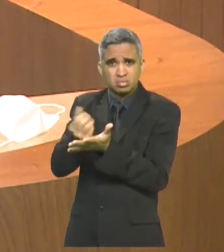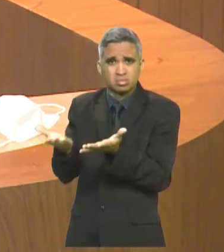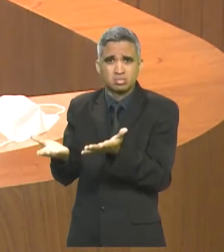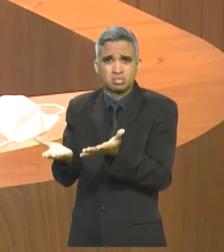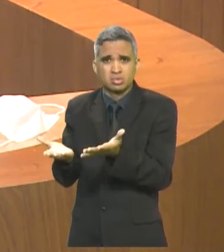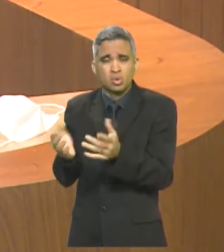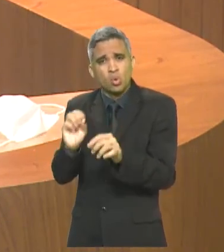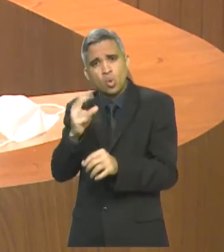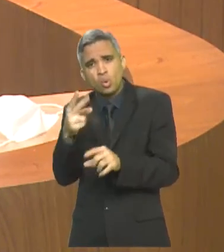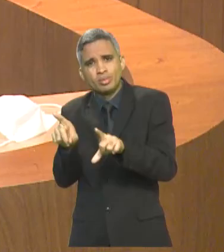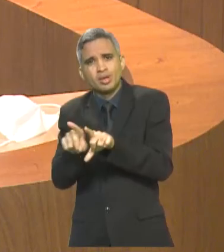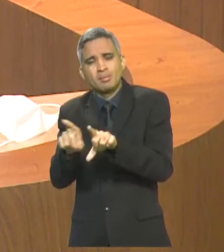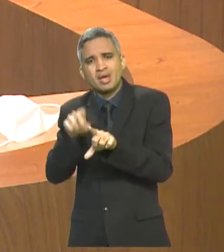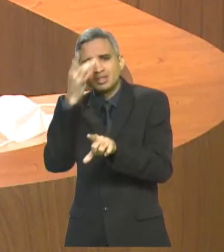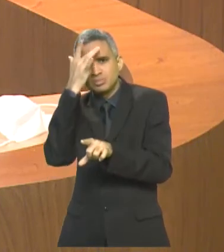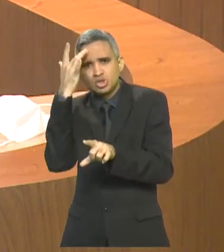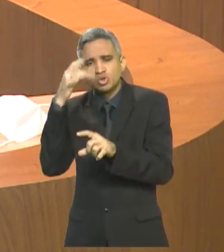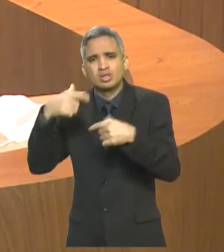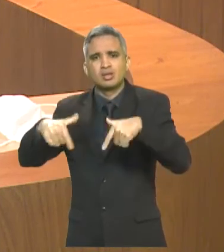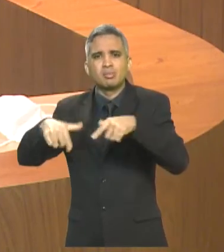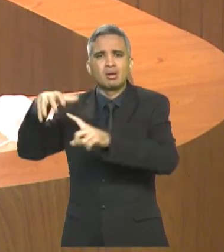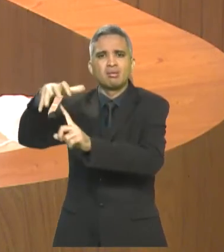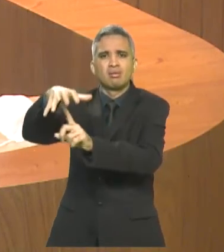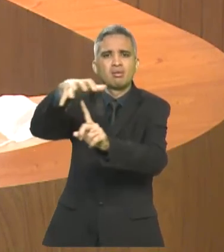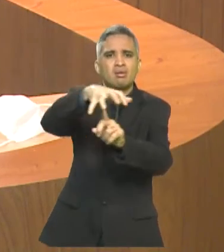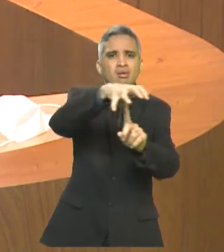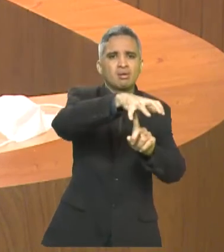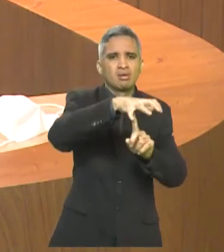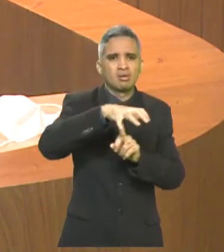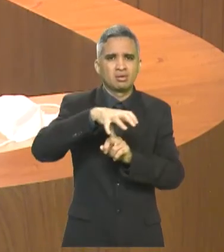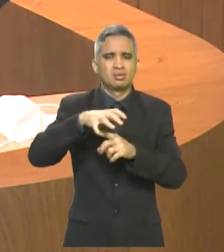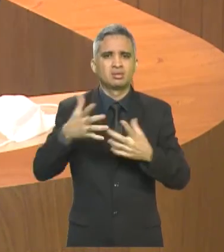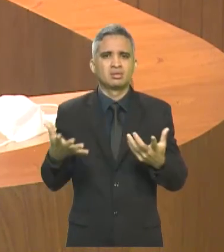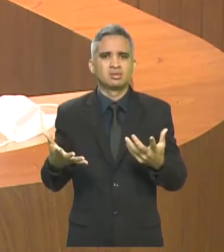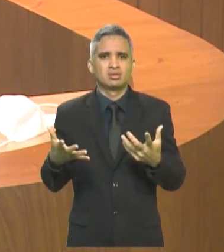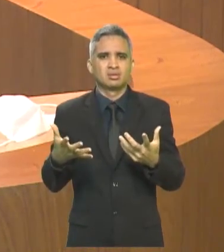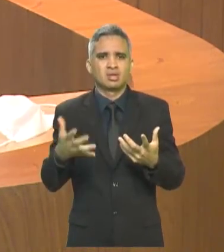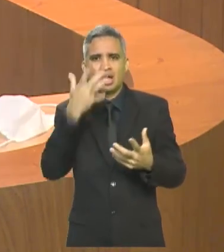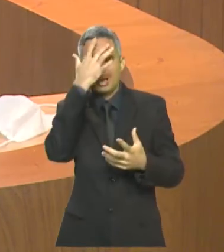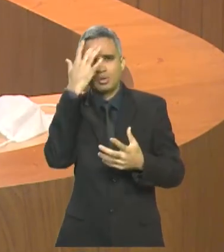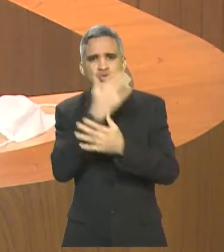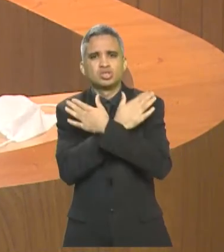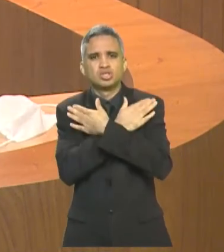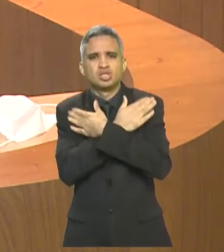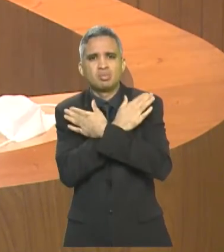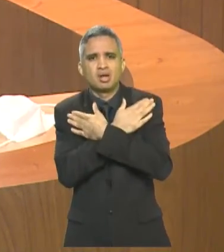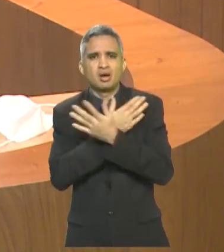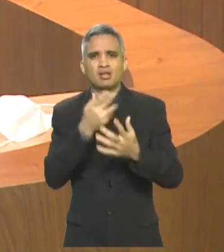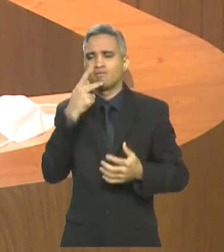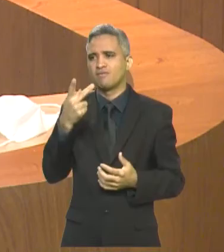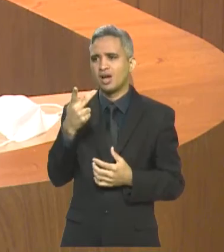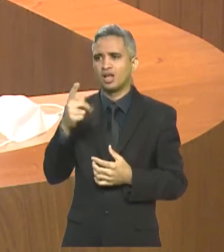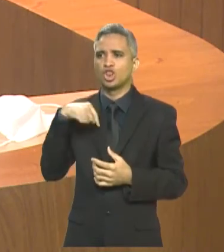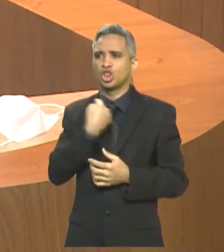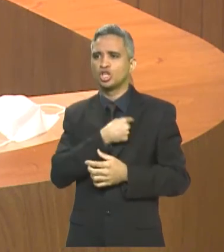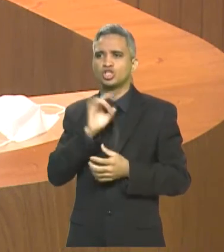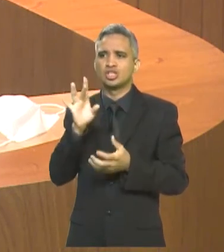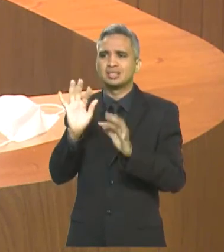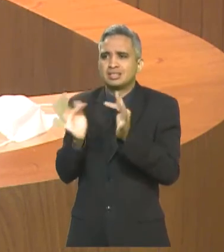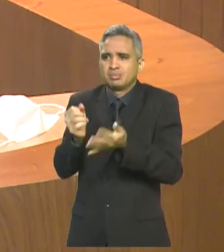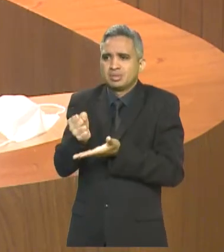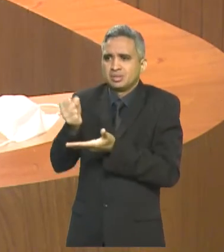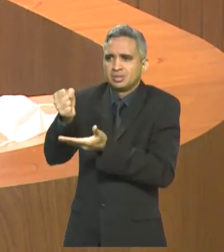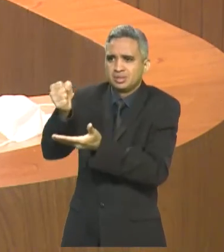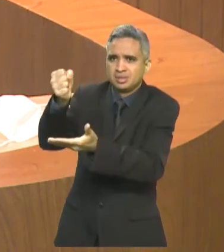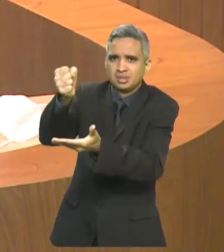informal, para quem trabalha na feira, para quem está desempregado, e diz, mas vamos te dar uma cesta básica, vai dar uma